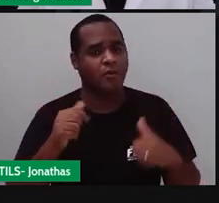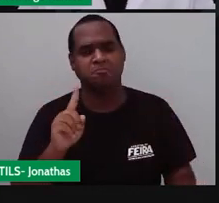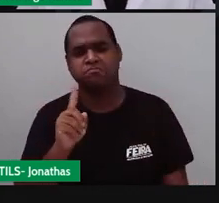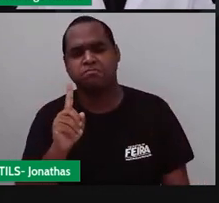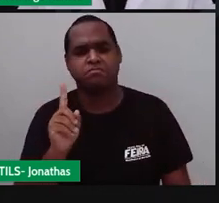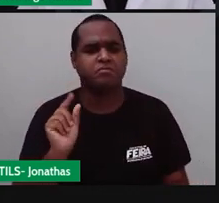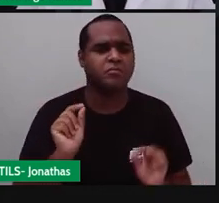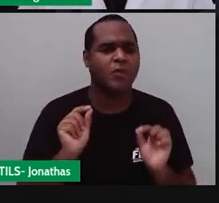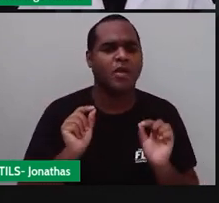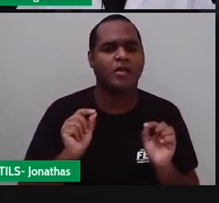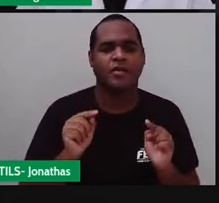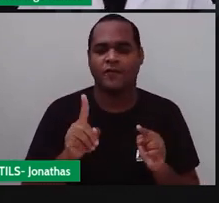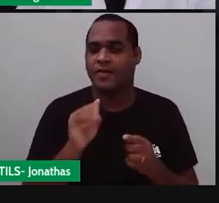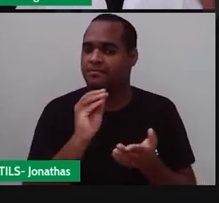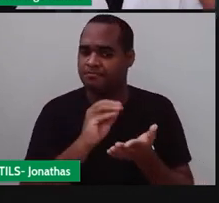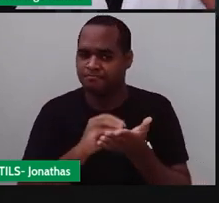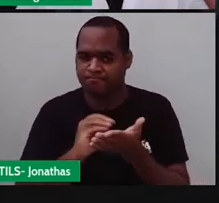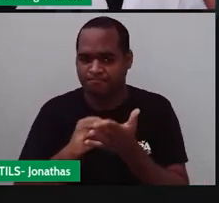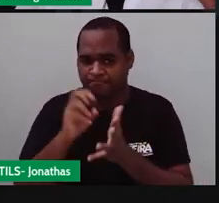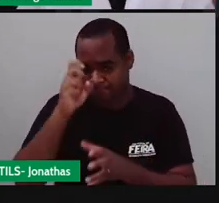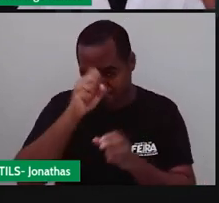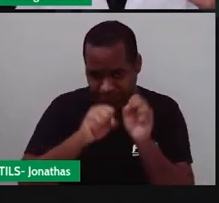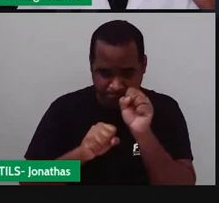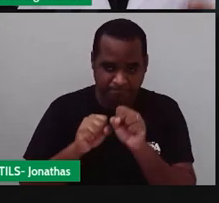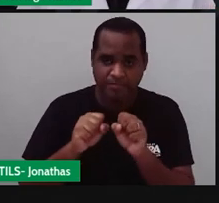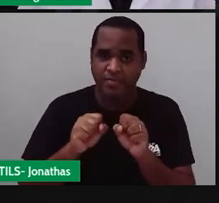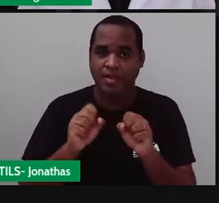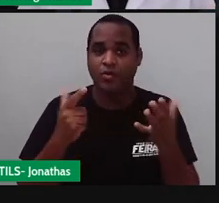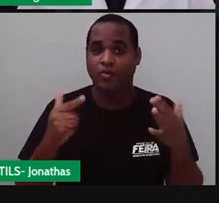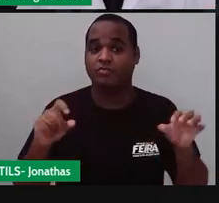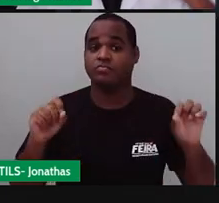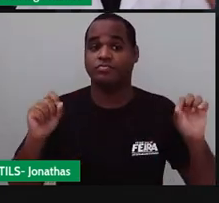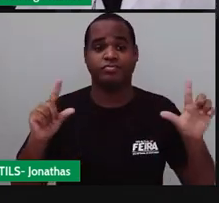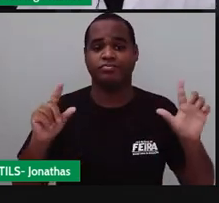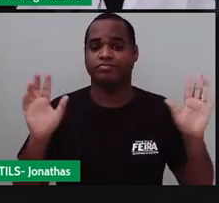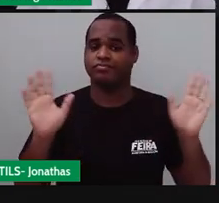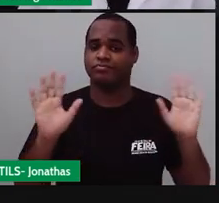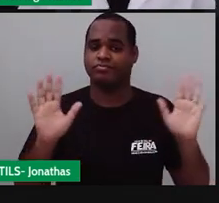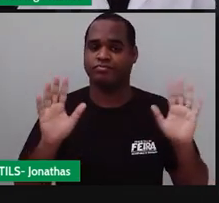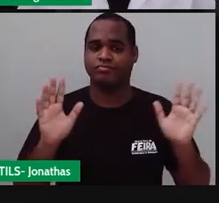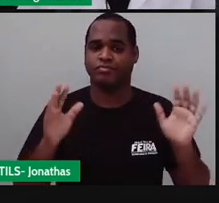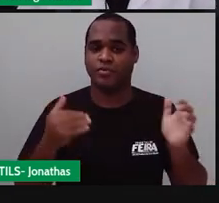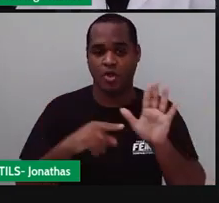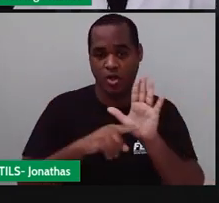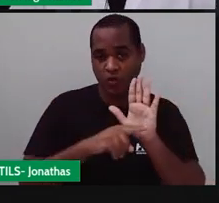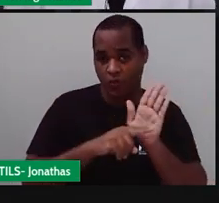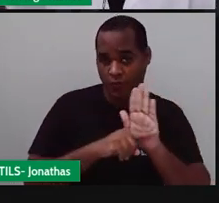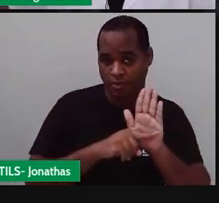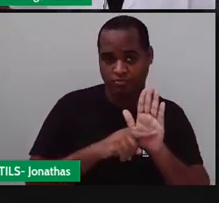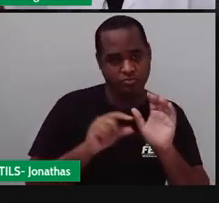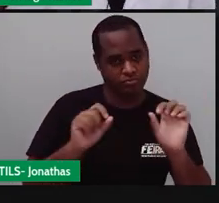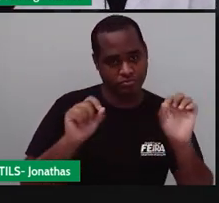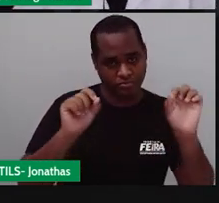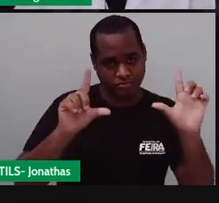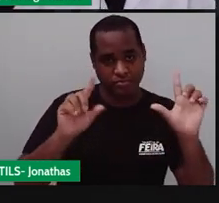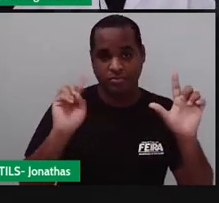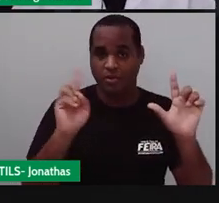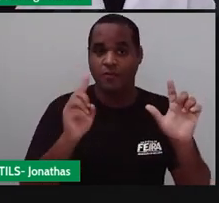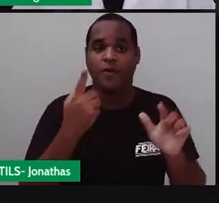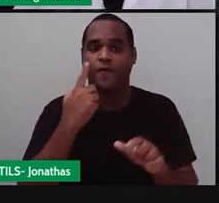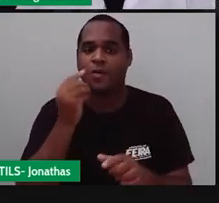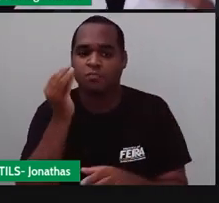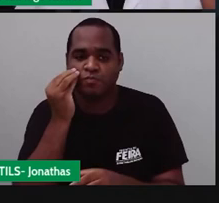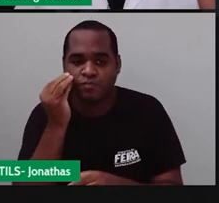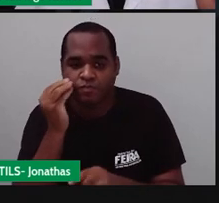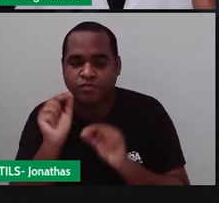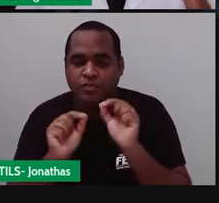um testezinho bem bacana que eu não vou abrir aqui nem o vídeo e nem os testes tá